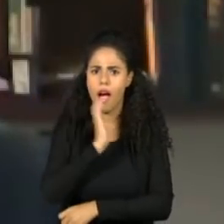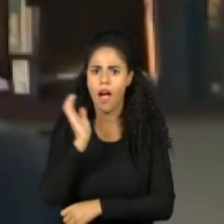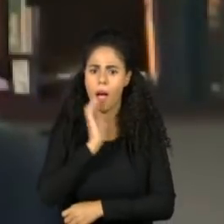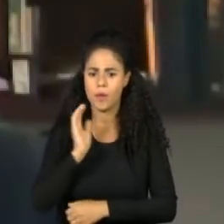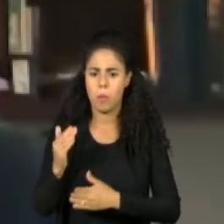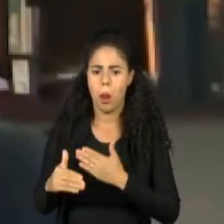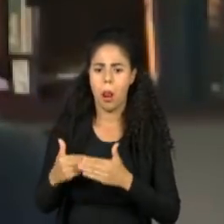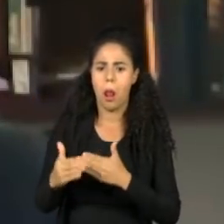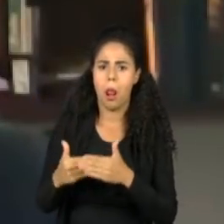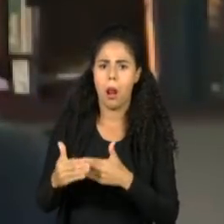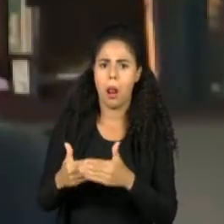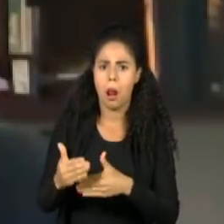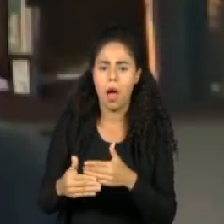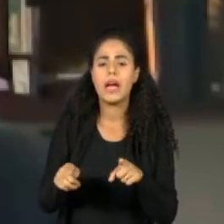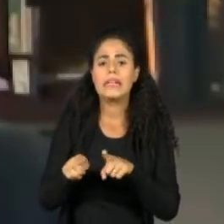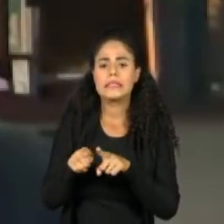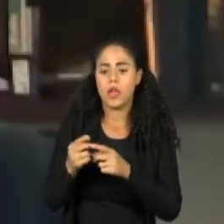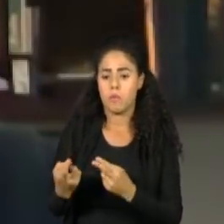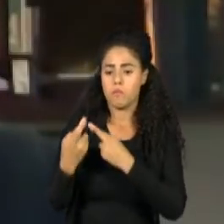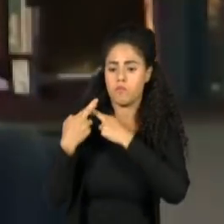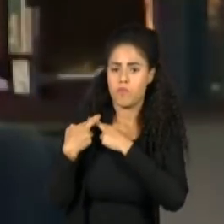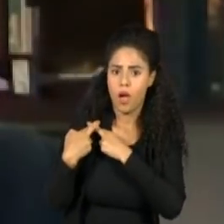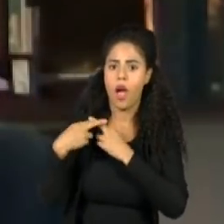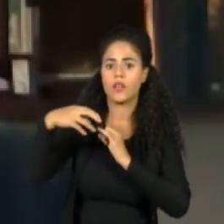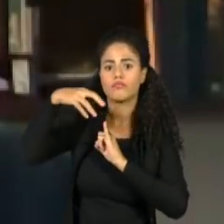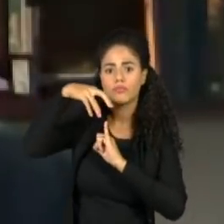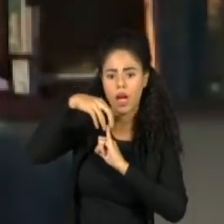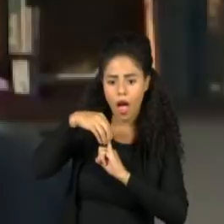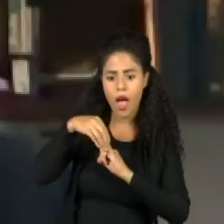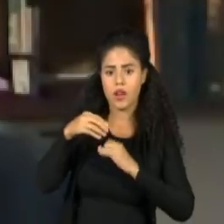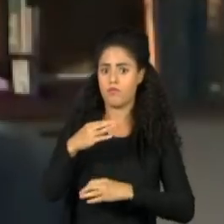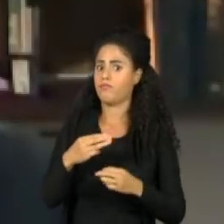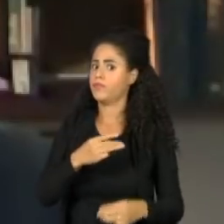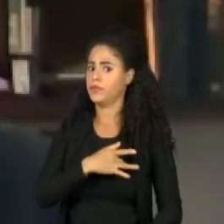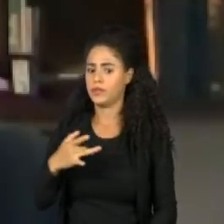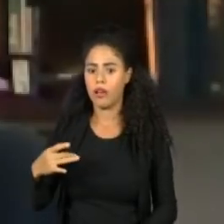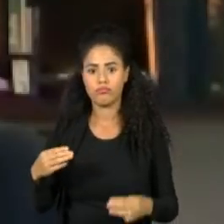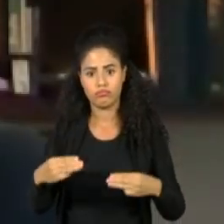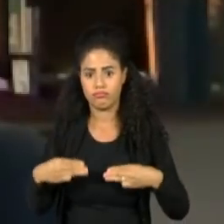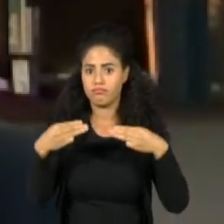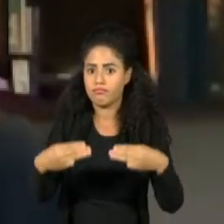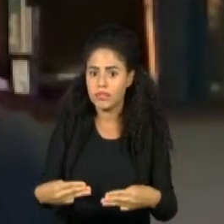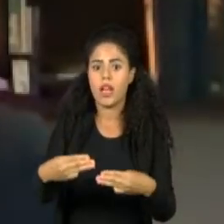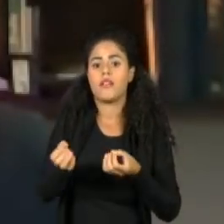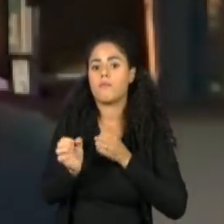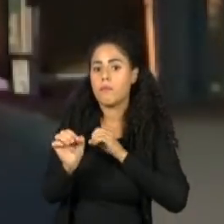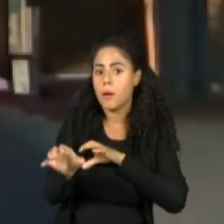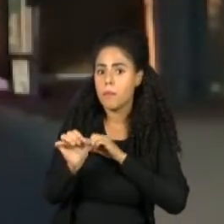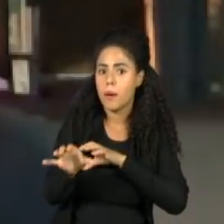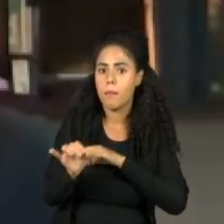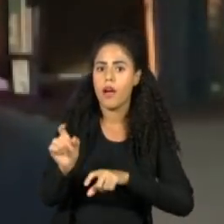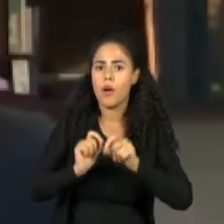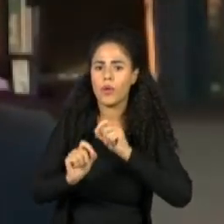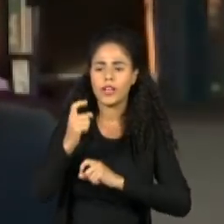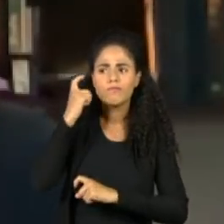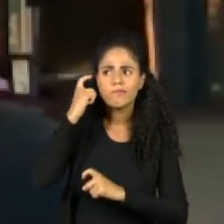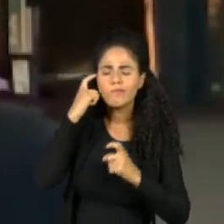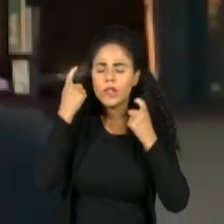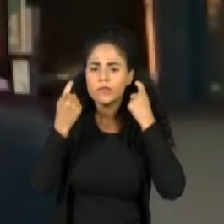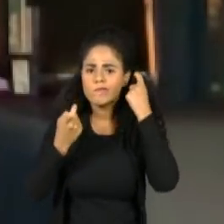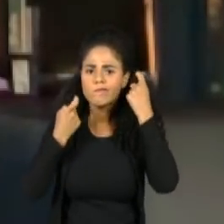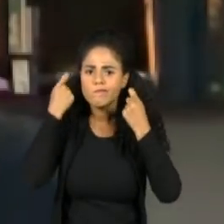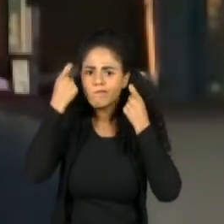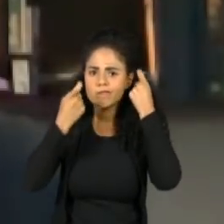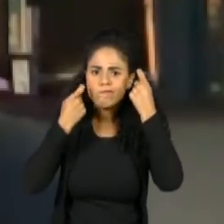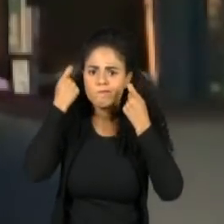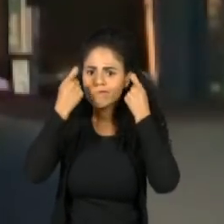trocam os cargos no INEP e no Ministério da Educação como um todo, o que nos deixa com muita preocupação